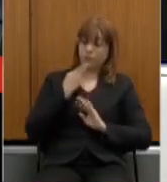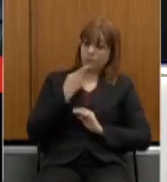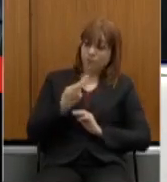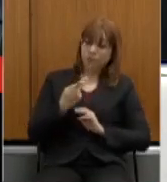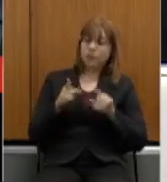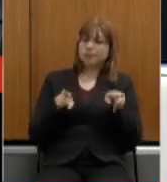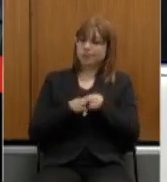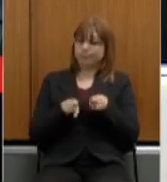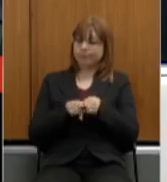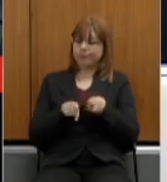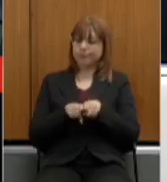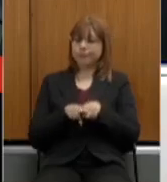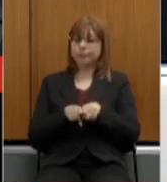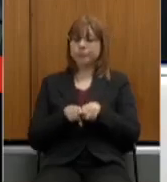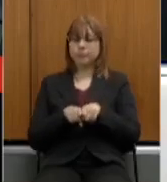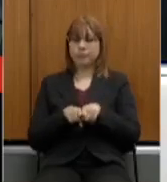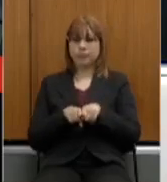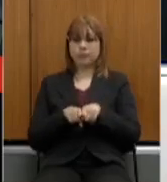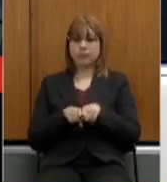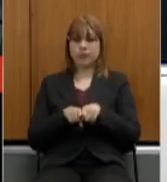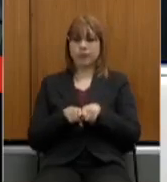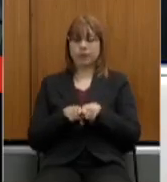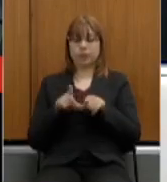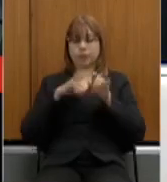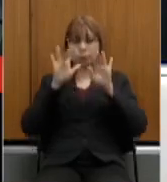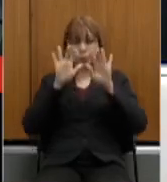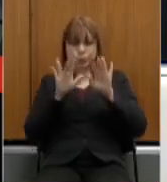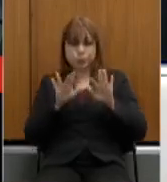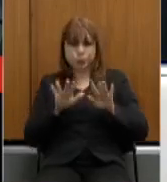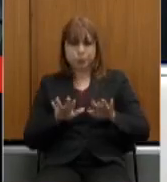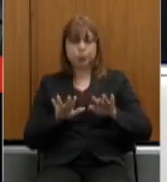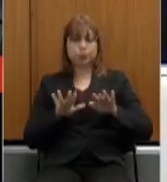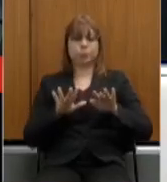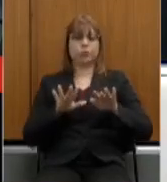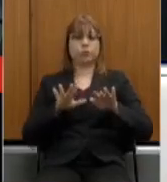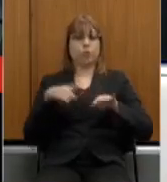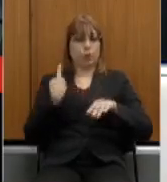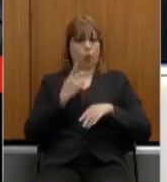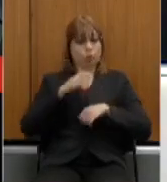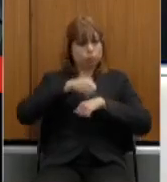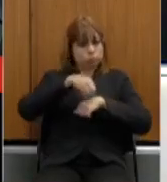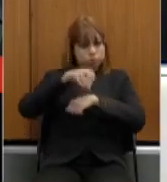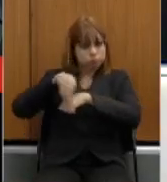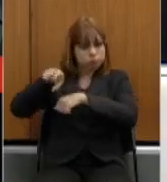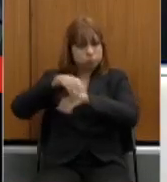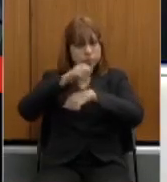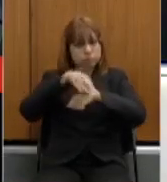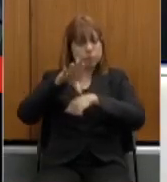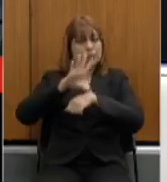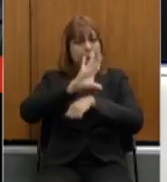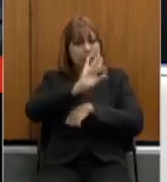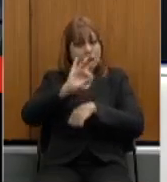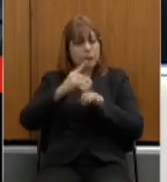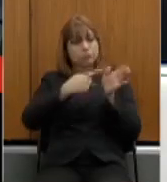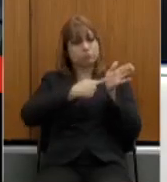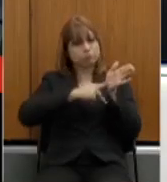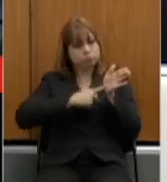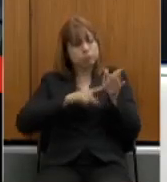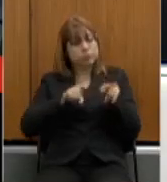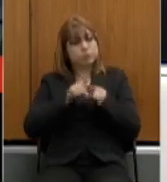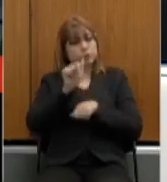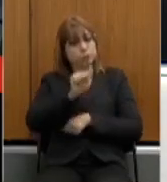através de um formulário que estamos enviando a cada uma dessas desses sindicatos e dessas